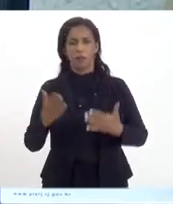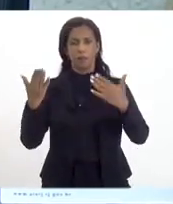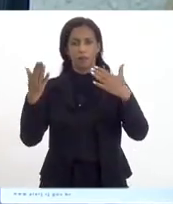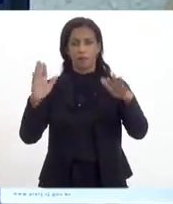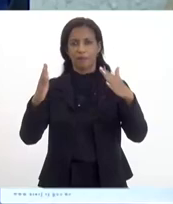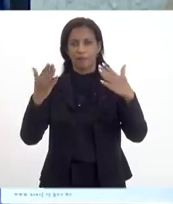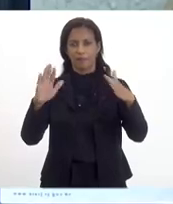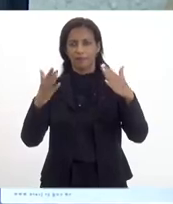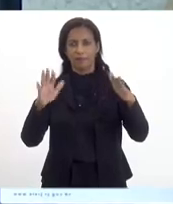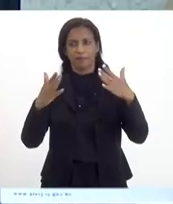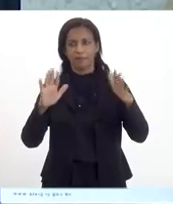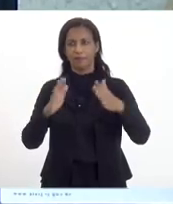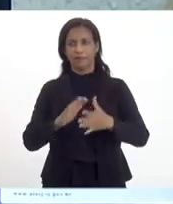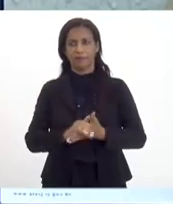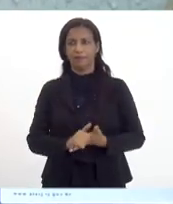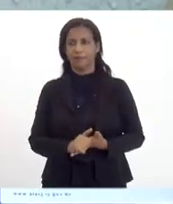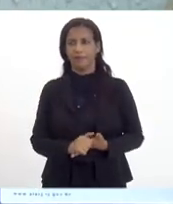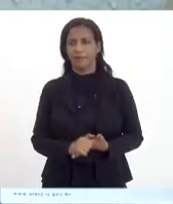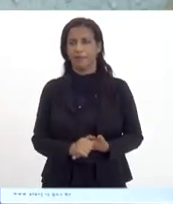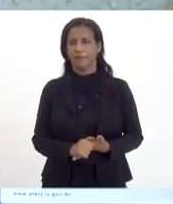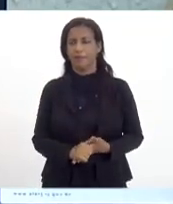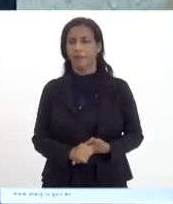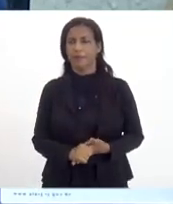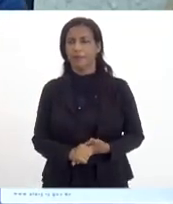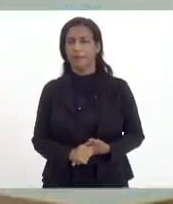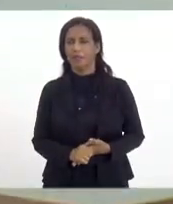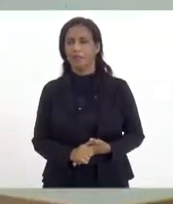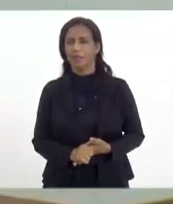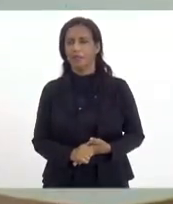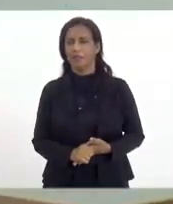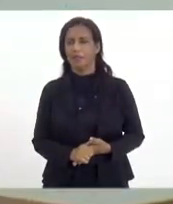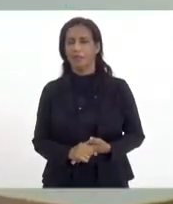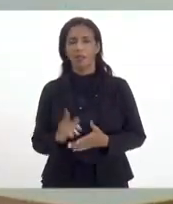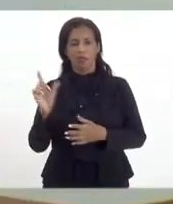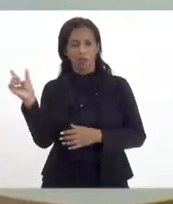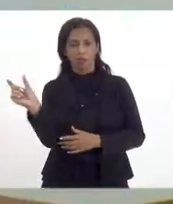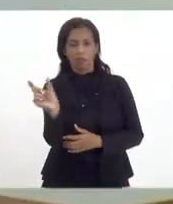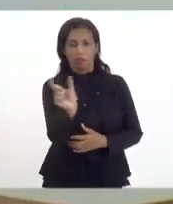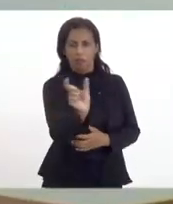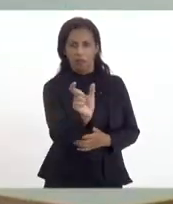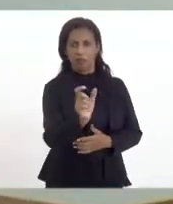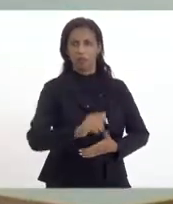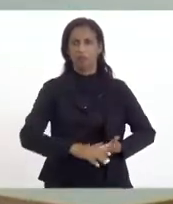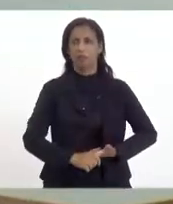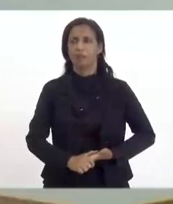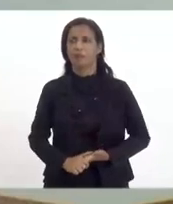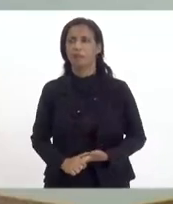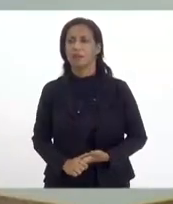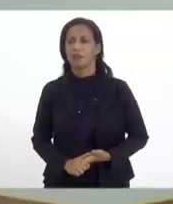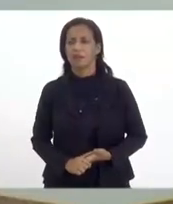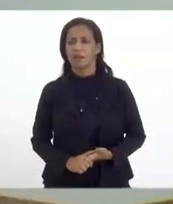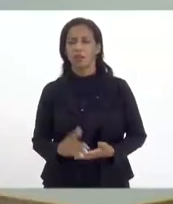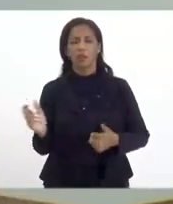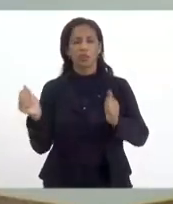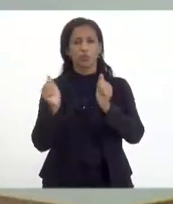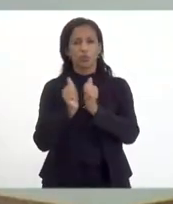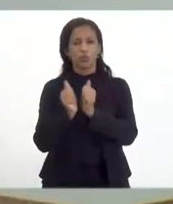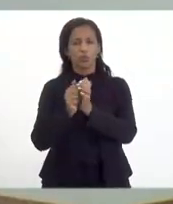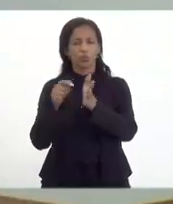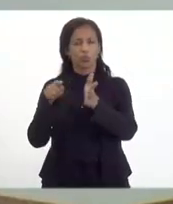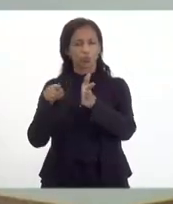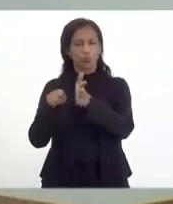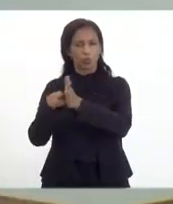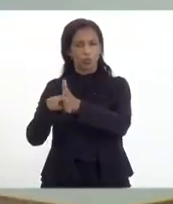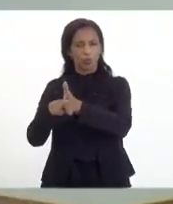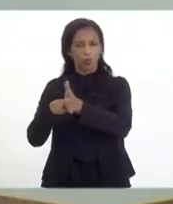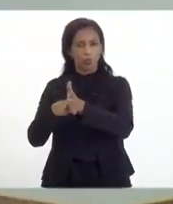parabenizá-lo e conceder uma parte, por favor, Jô Wilson. Então, só uma partezinha, presidente, é que nós simulamos, eu junto com um pesquisador do IPEA e um